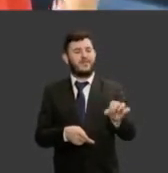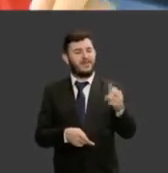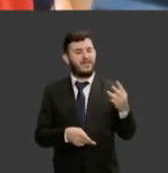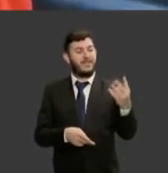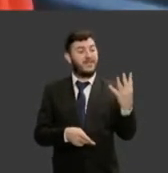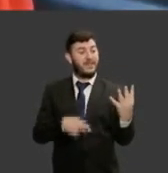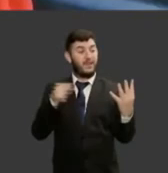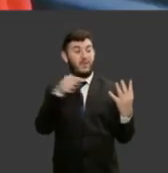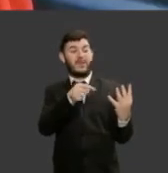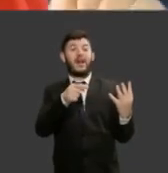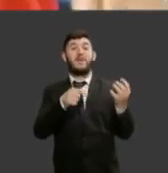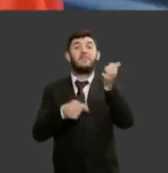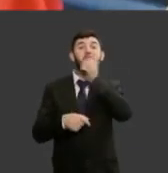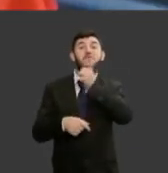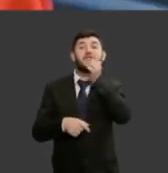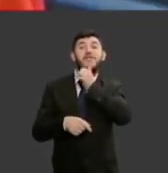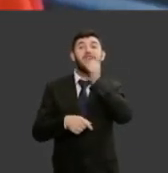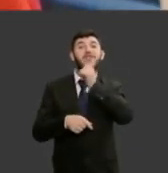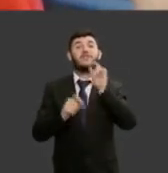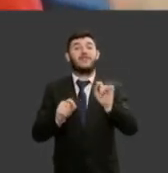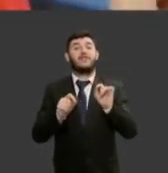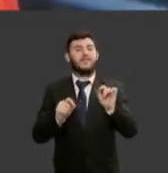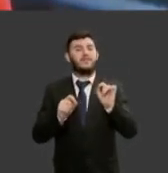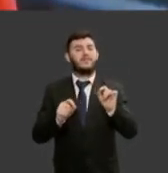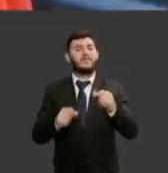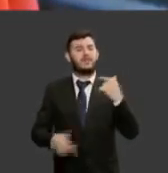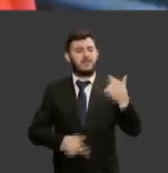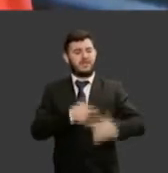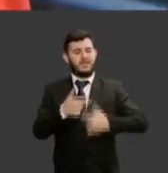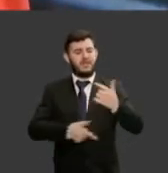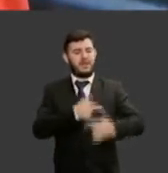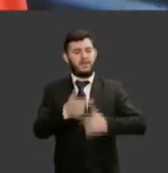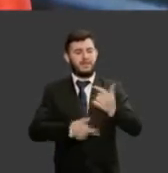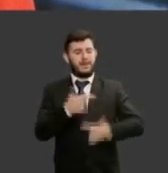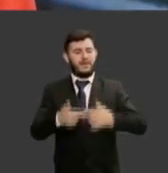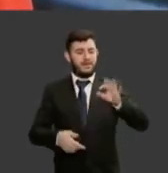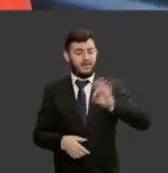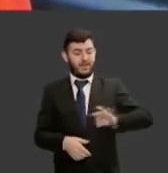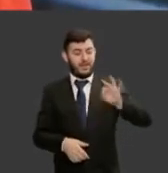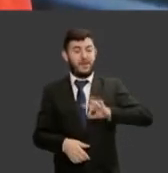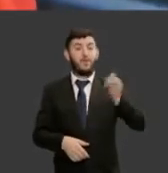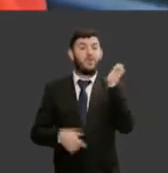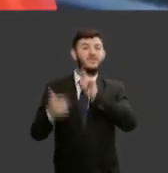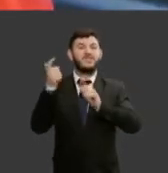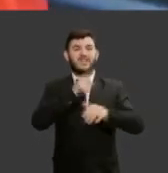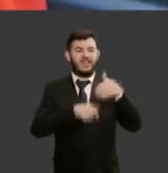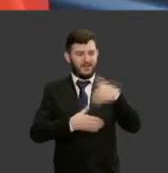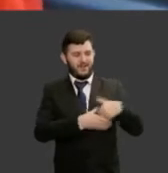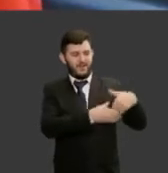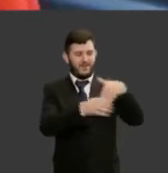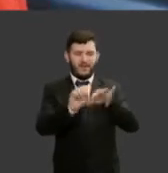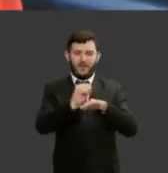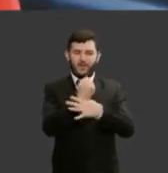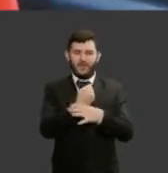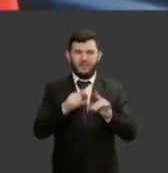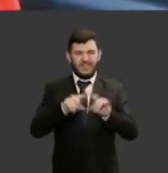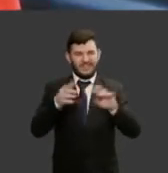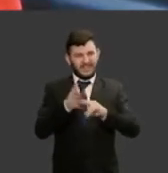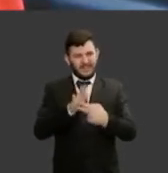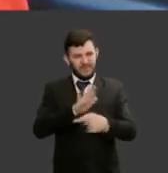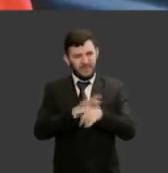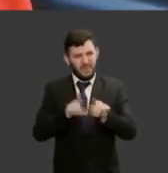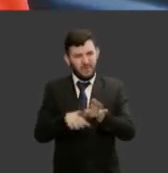voto somente para aquelas que exercessem atividade remunerada portanto não era o voto para todas as mulheres